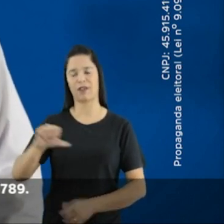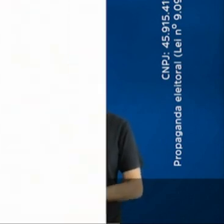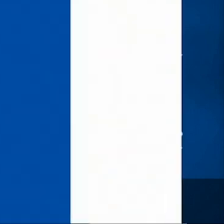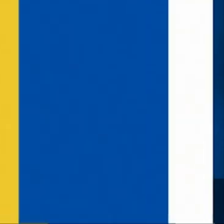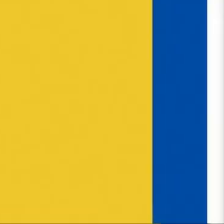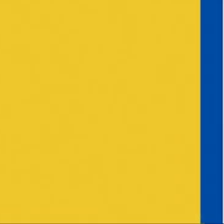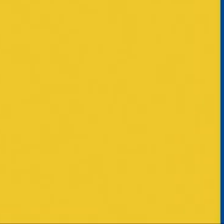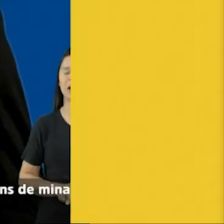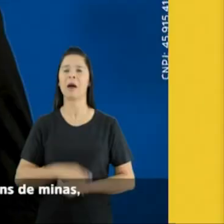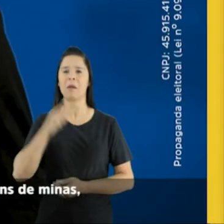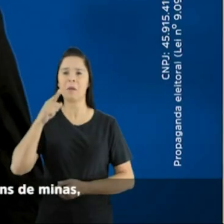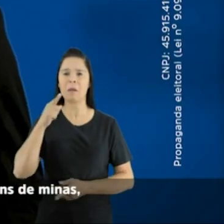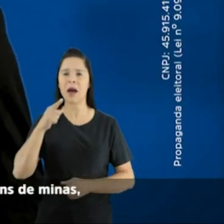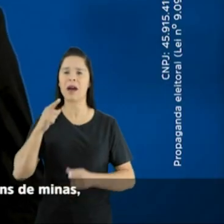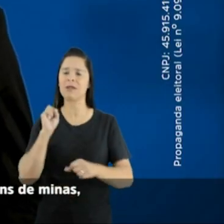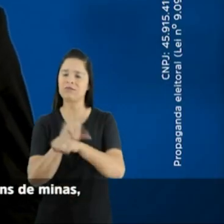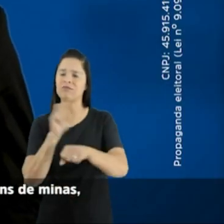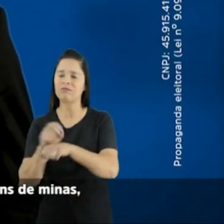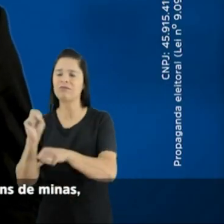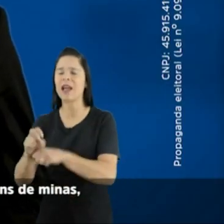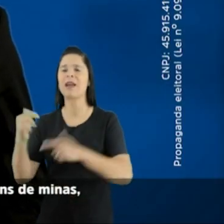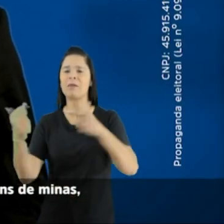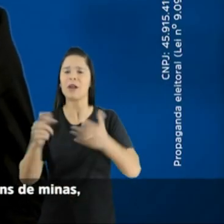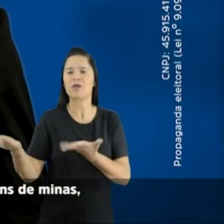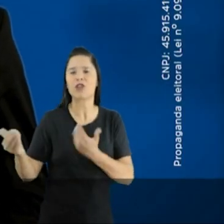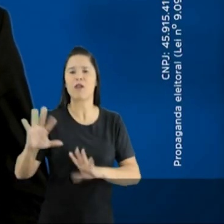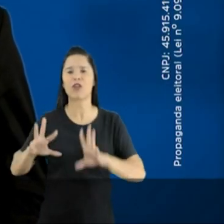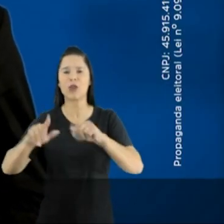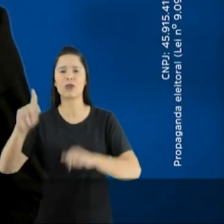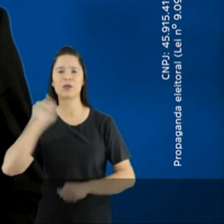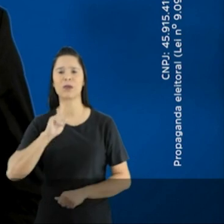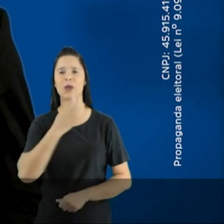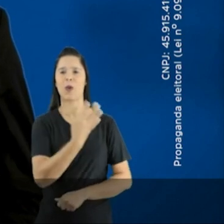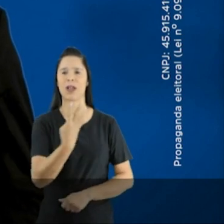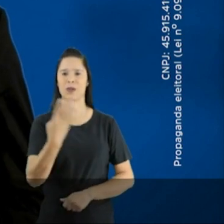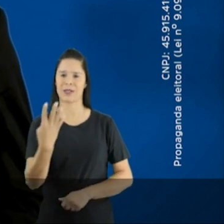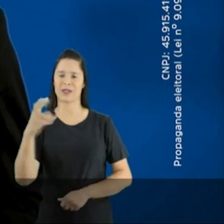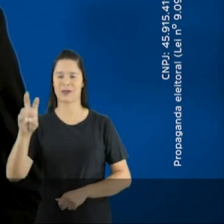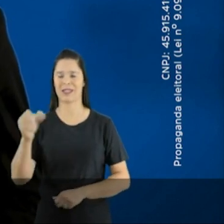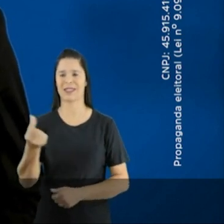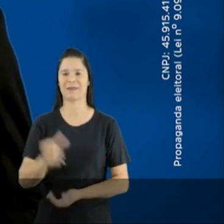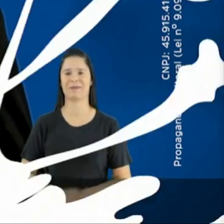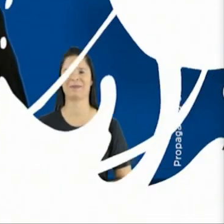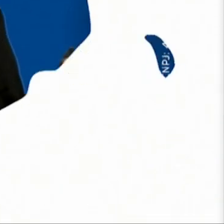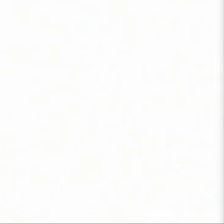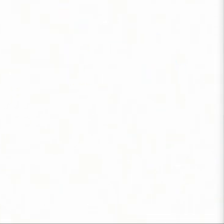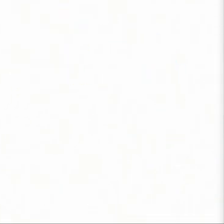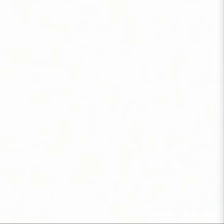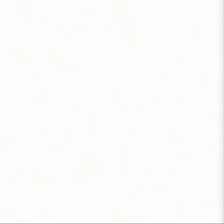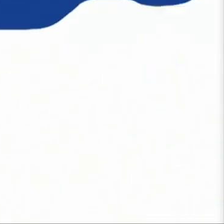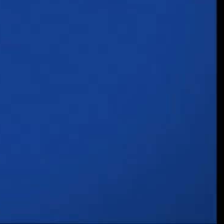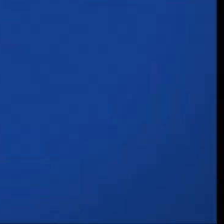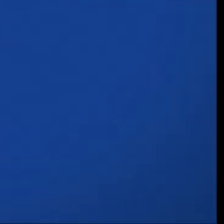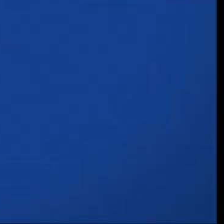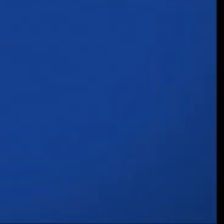44789. Para levar o meu projeto de periprego a todos os jovens de Minas. Vote Dayson Ribeiro, 4456.